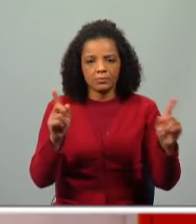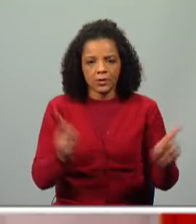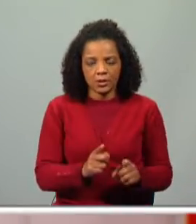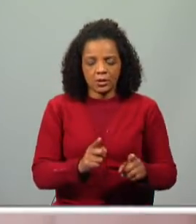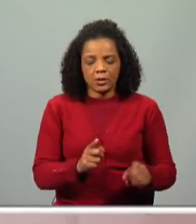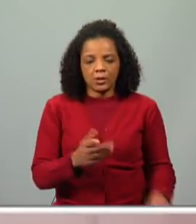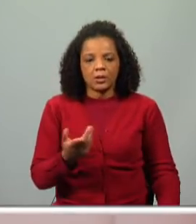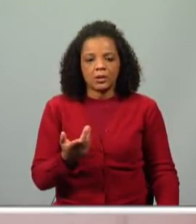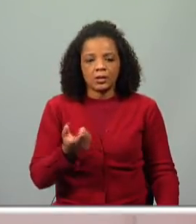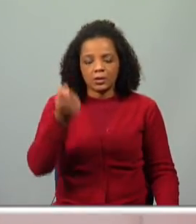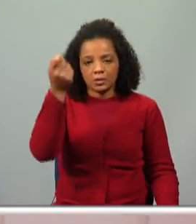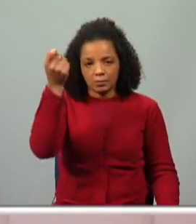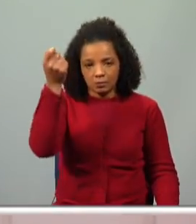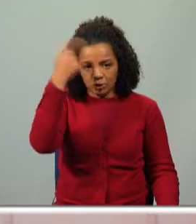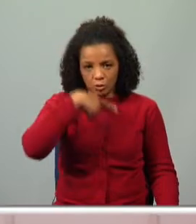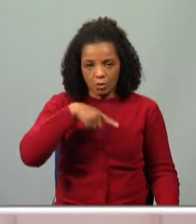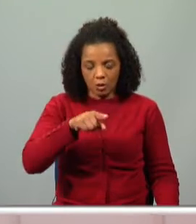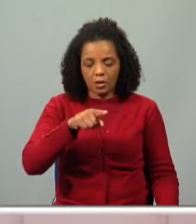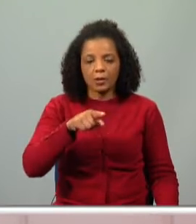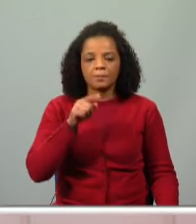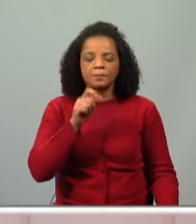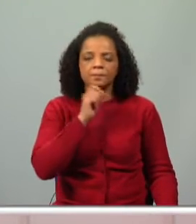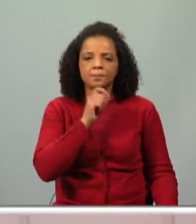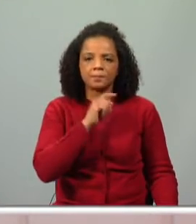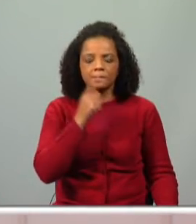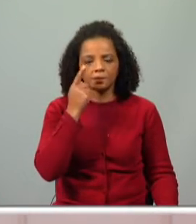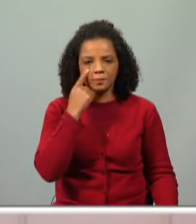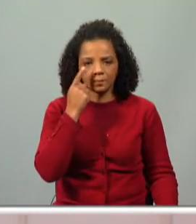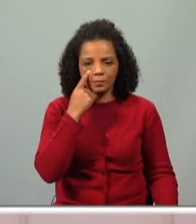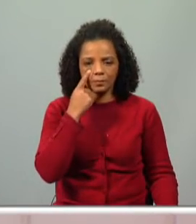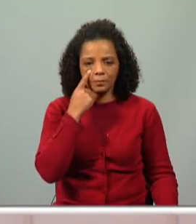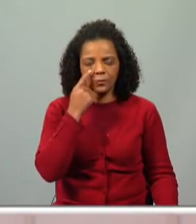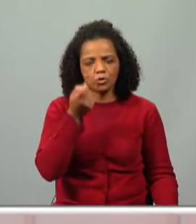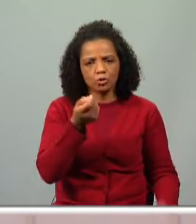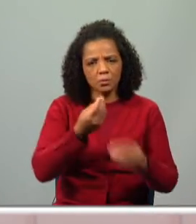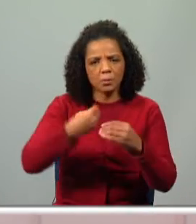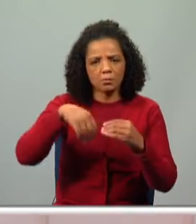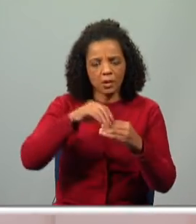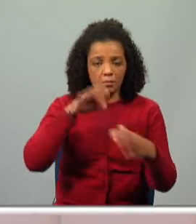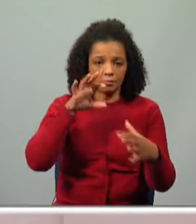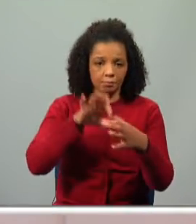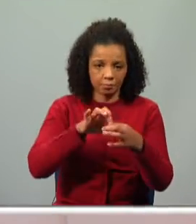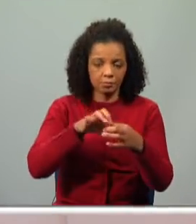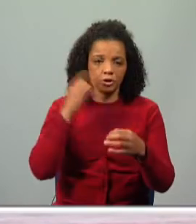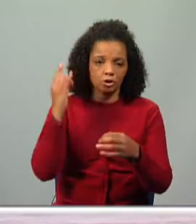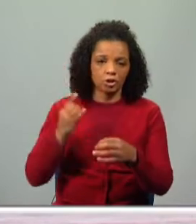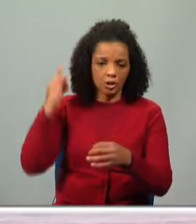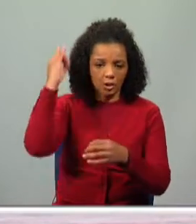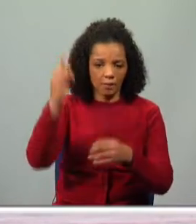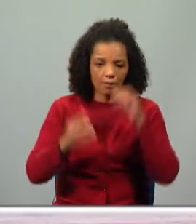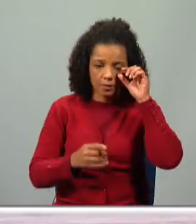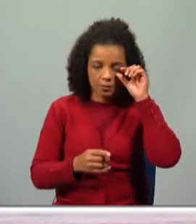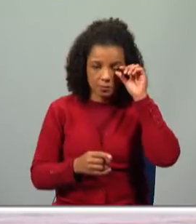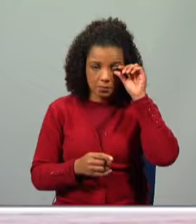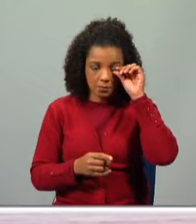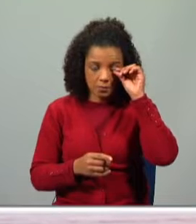da girafa que comia estrelas, para ficares a conhecer um pouco mais sobre esta girafa. Então,